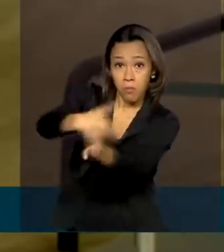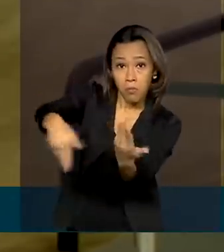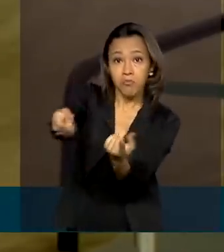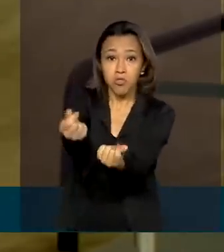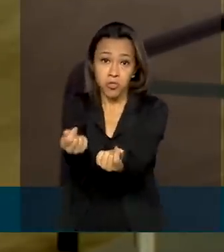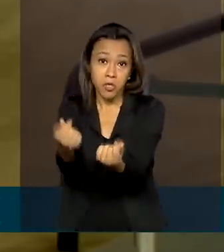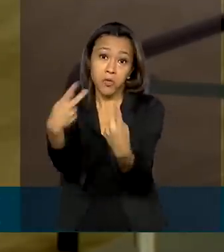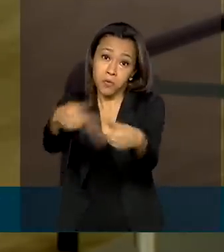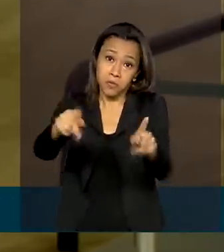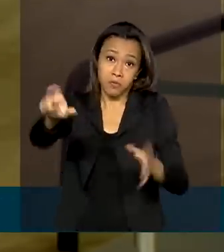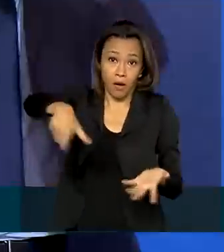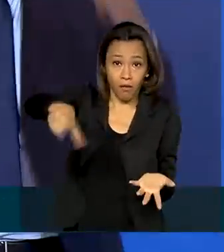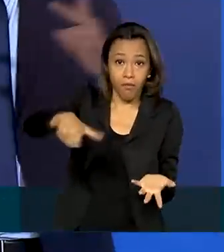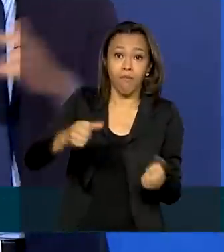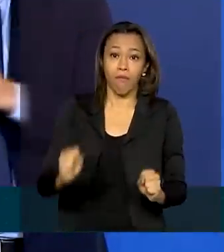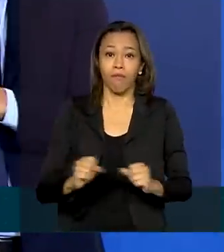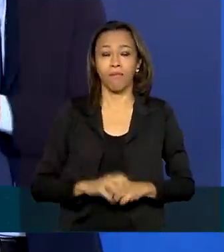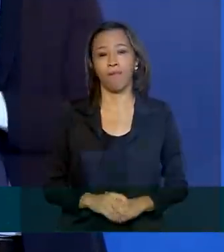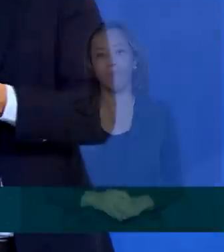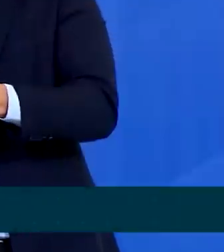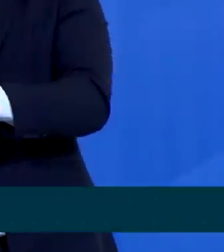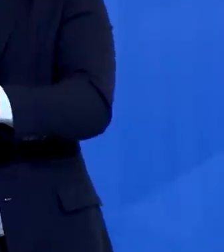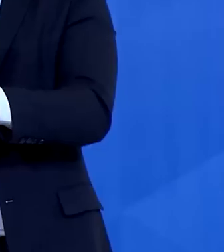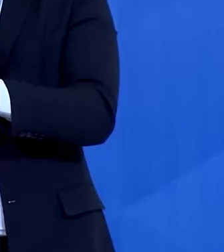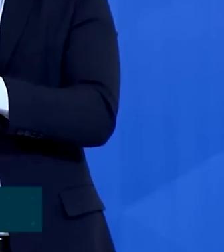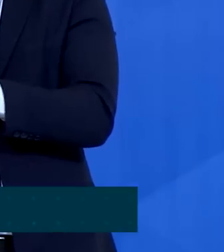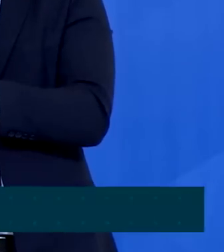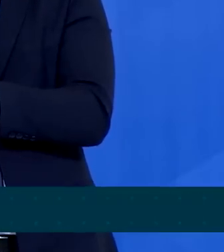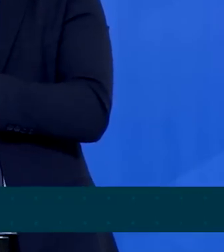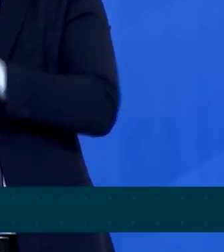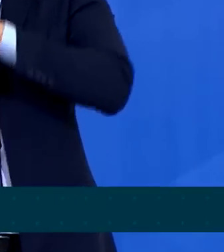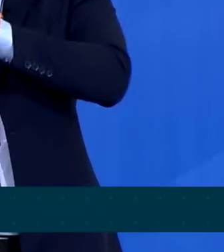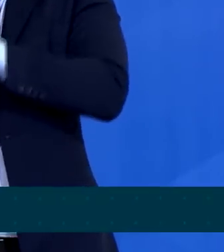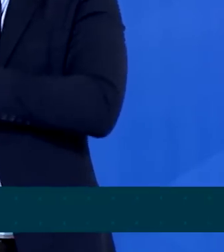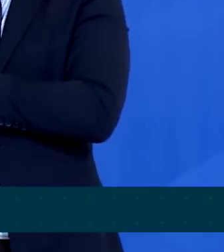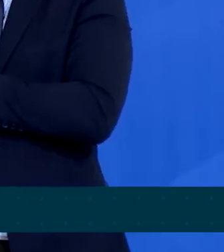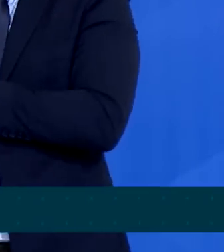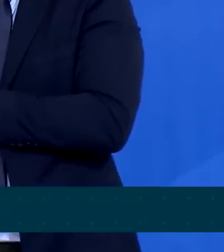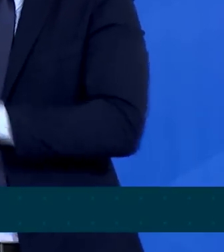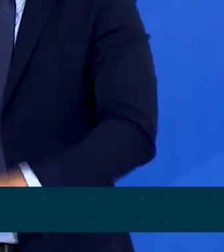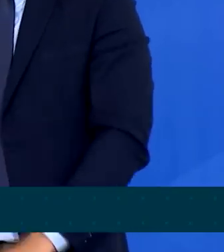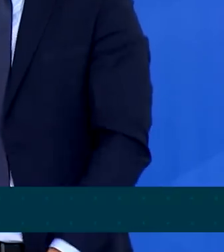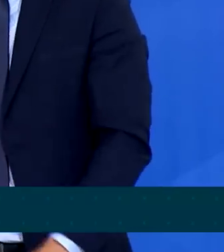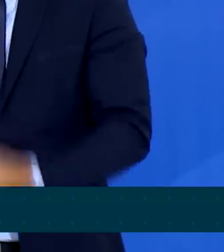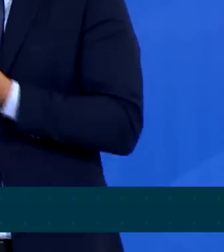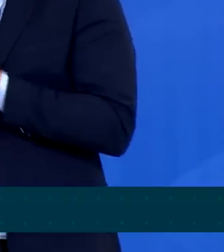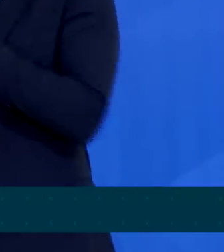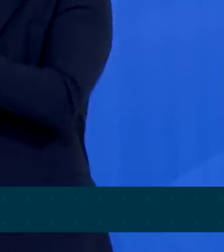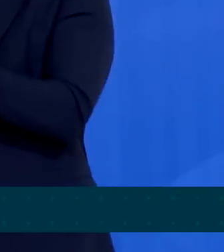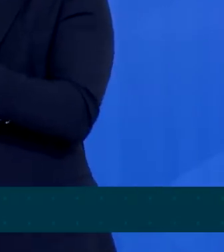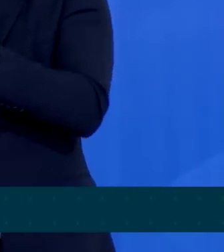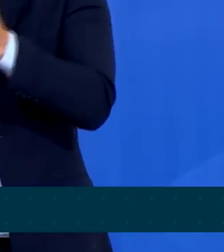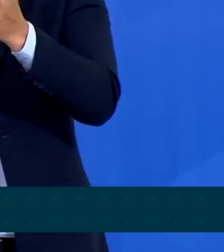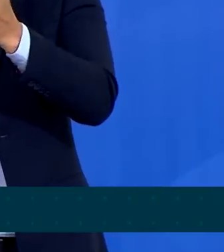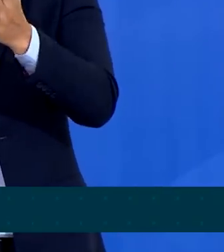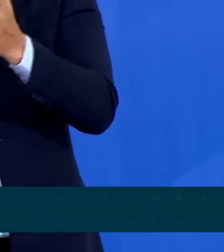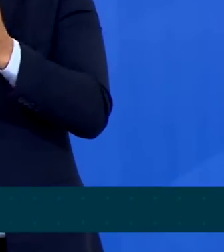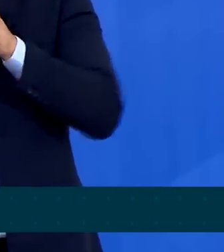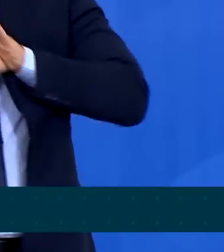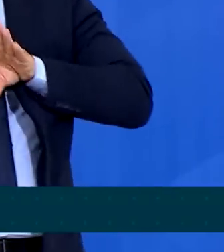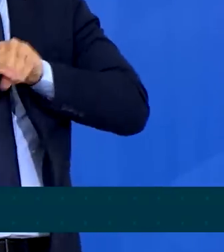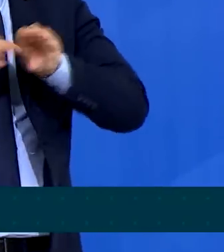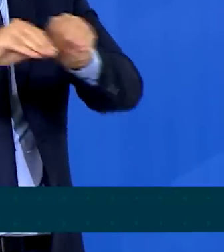com um cartão magnético. As contas são abertas no nome do assentado. Ele recebe um cartão para que ele movimente esse recurso.